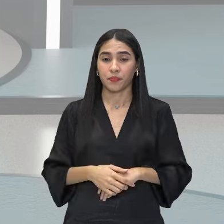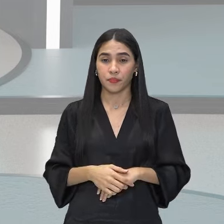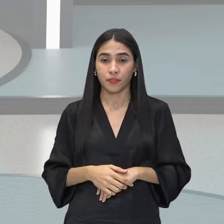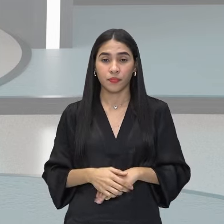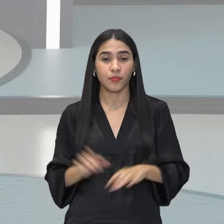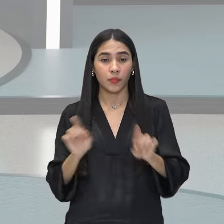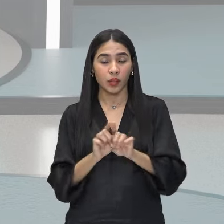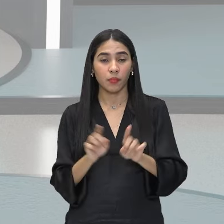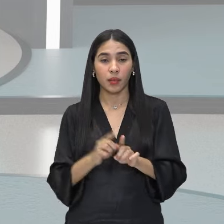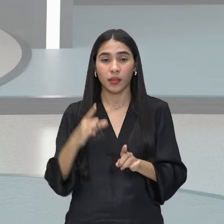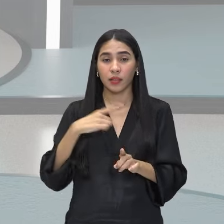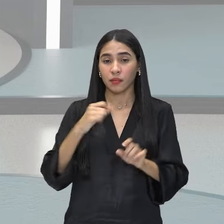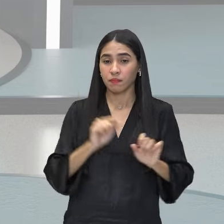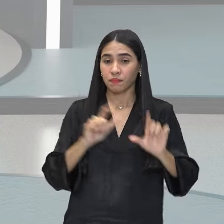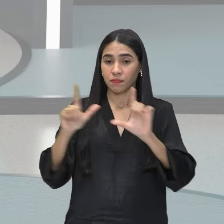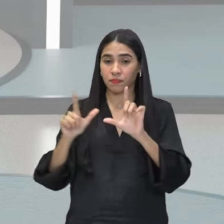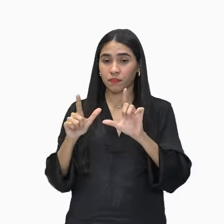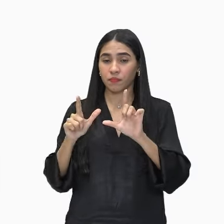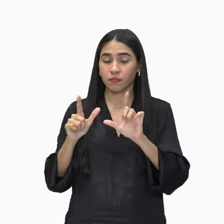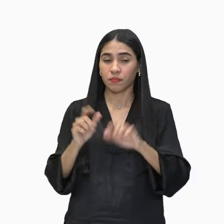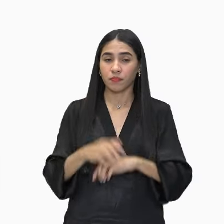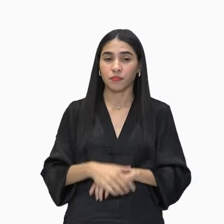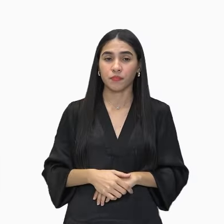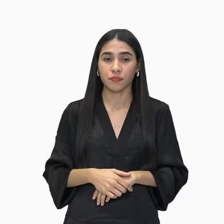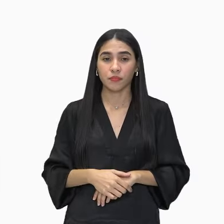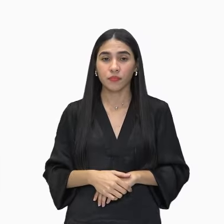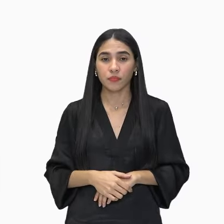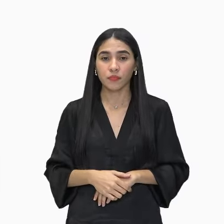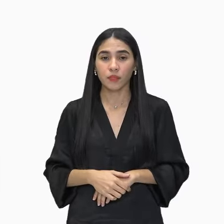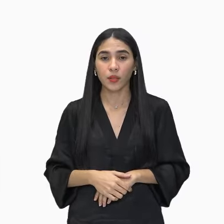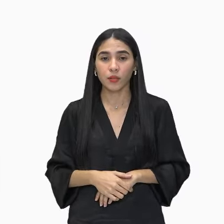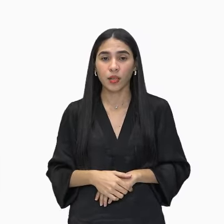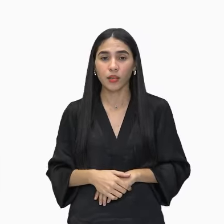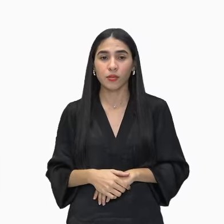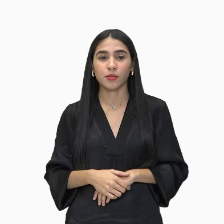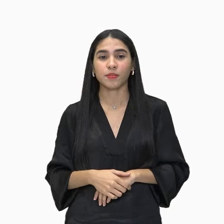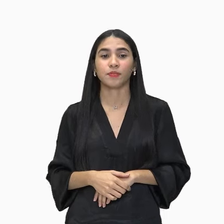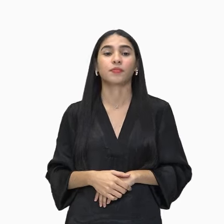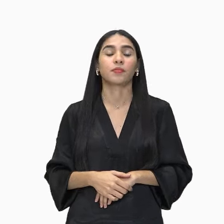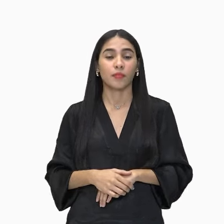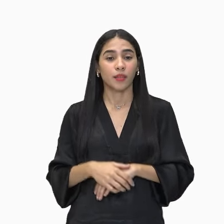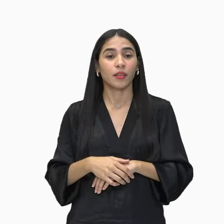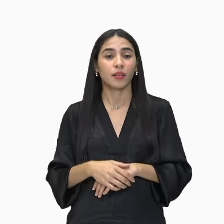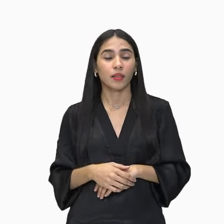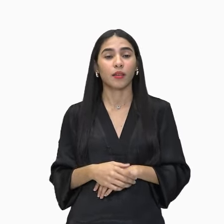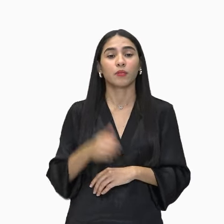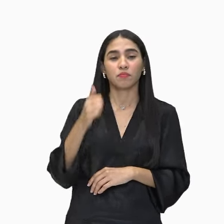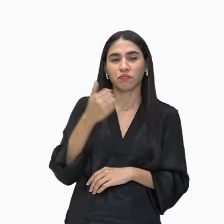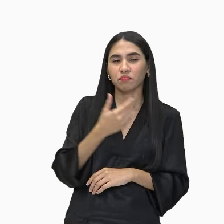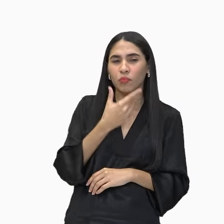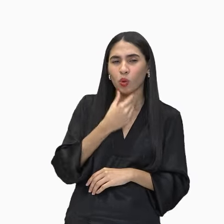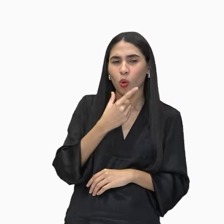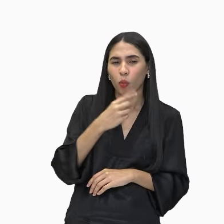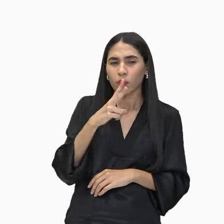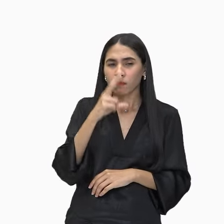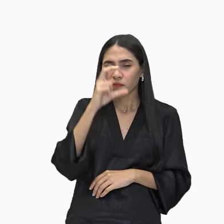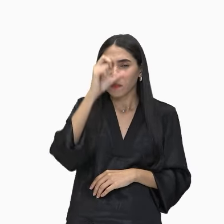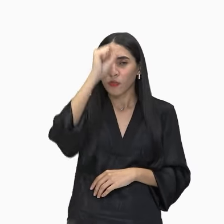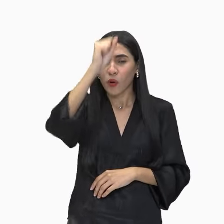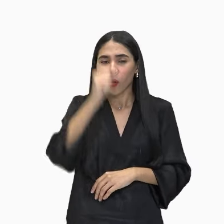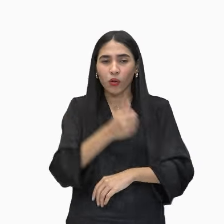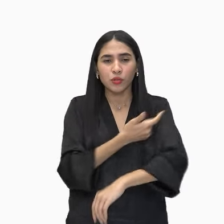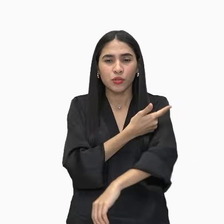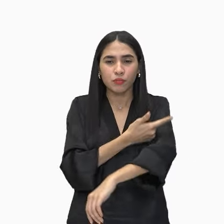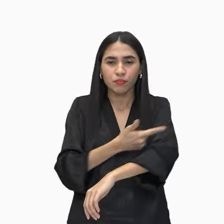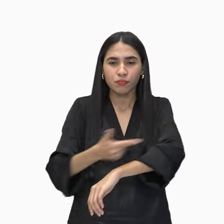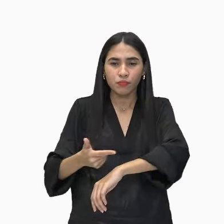temos uma última cartela que vai nos auxiliar nessa explicação. Olhem só. Macunaíma é o herói sem nenhum caráter, porque